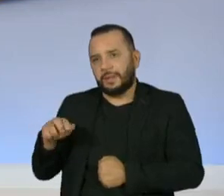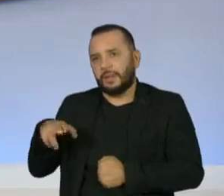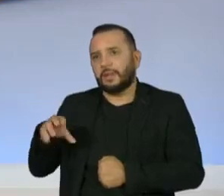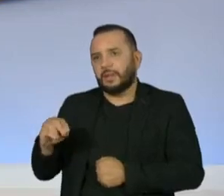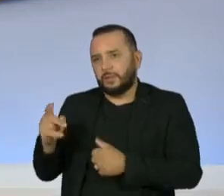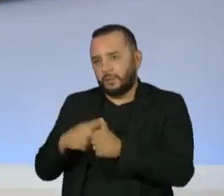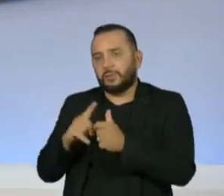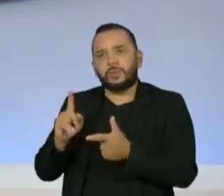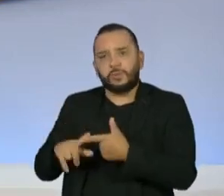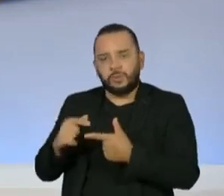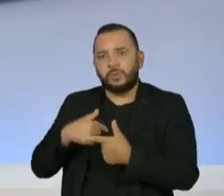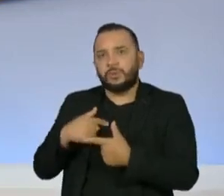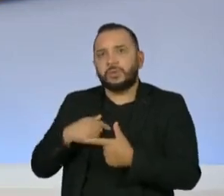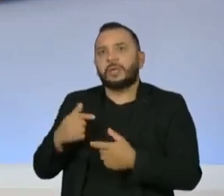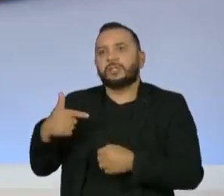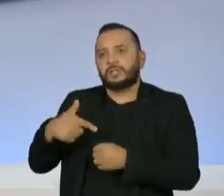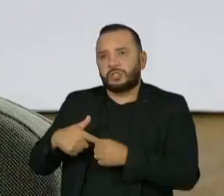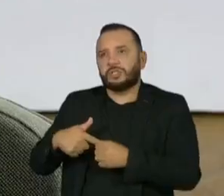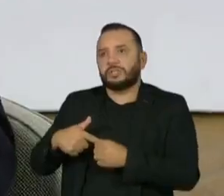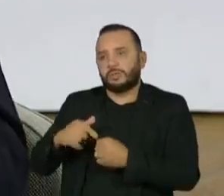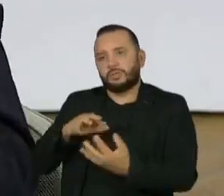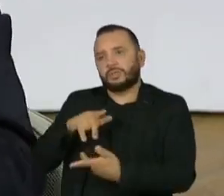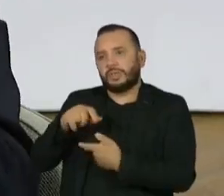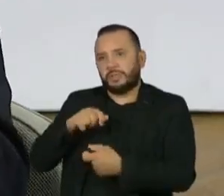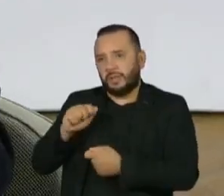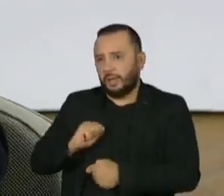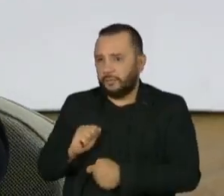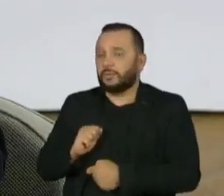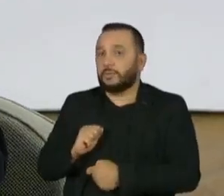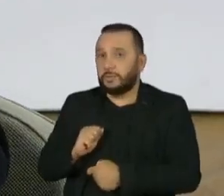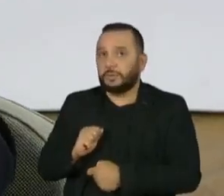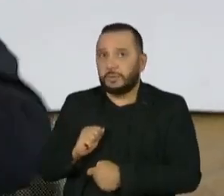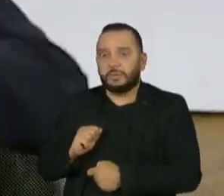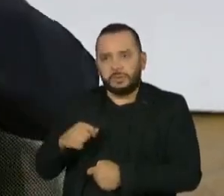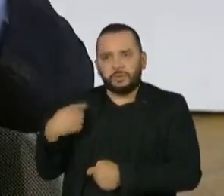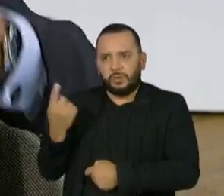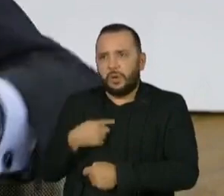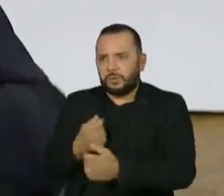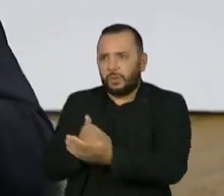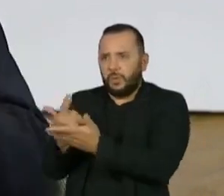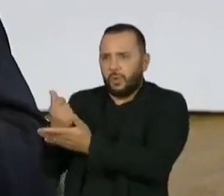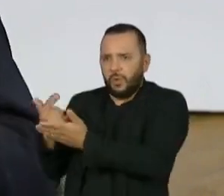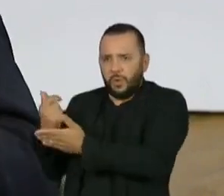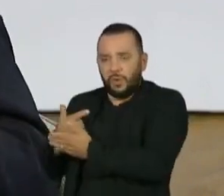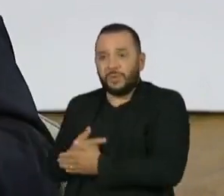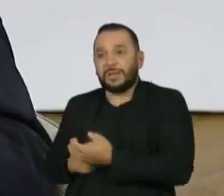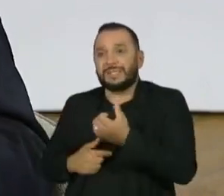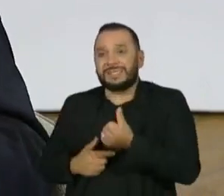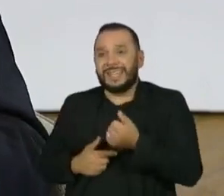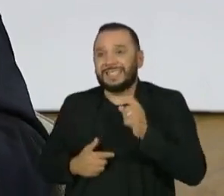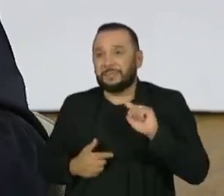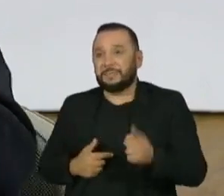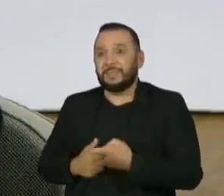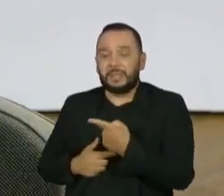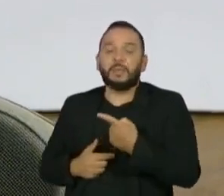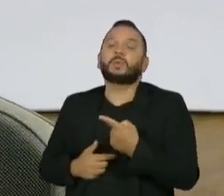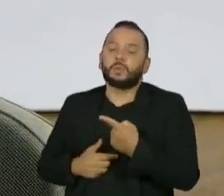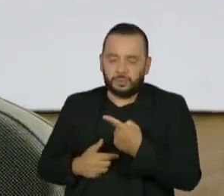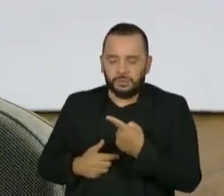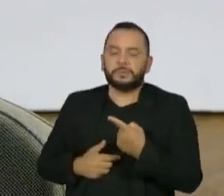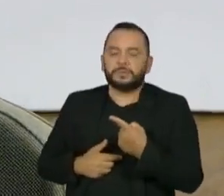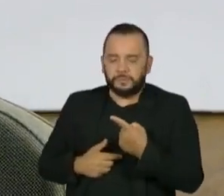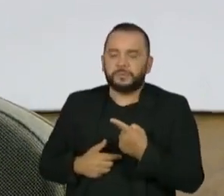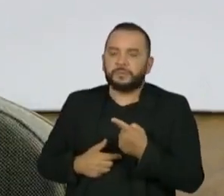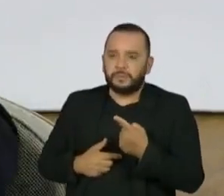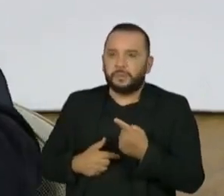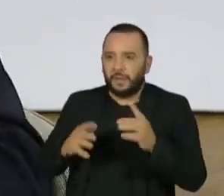outro. Quer dizer, nós estamos originando o combustível. E utilizando essa infraestrutura, são 6 mil caminhões, para colocar